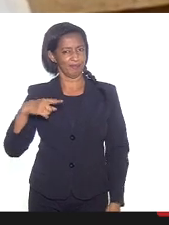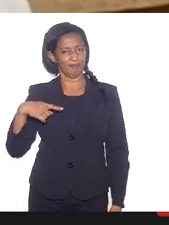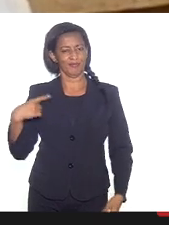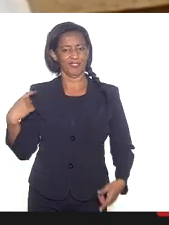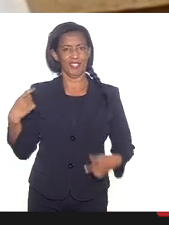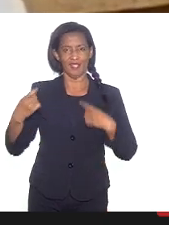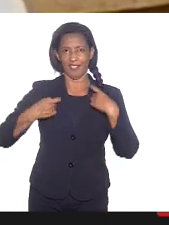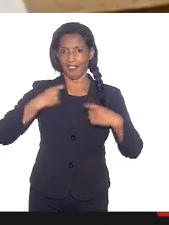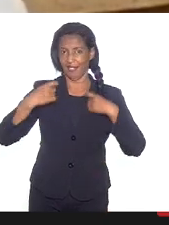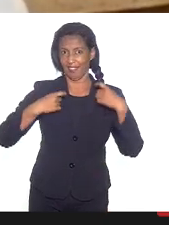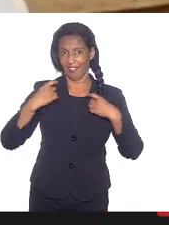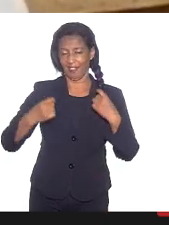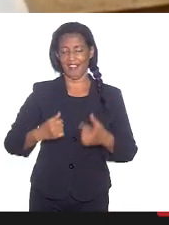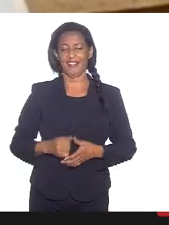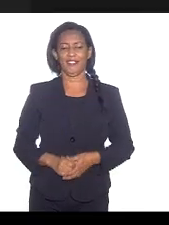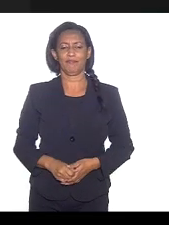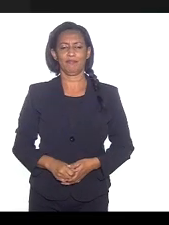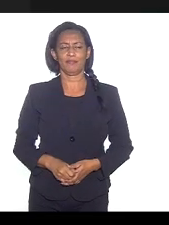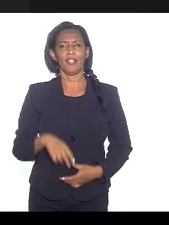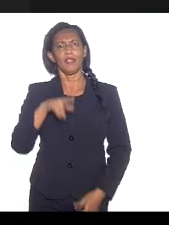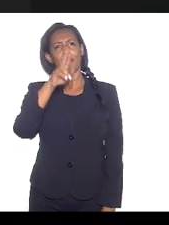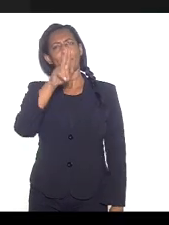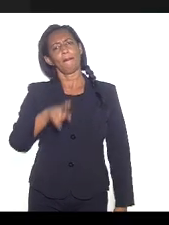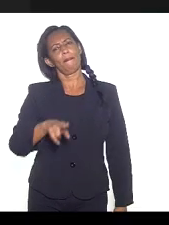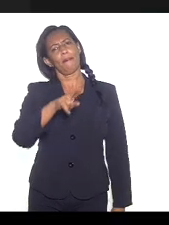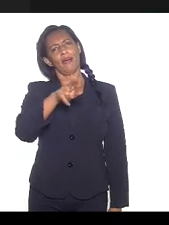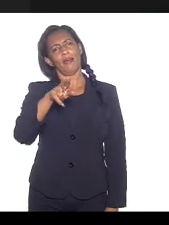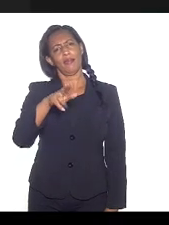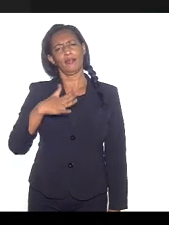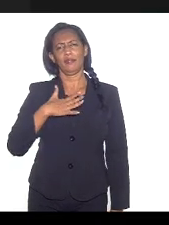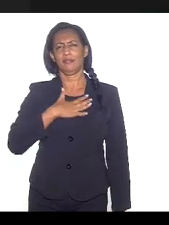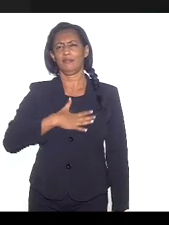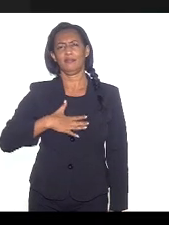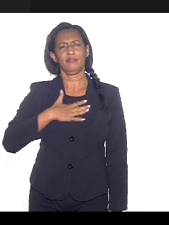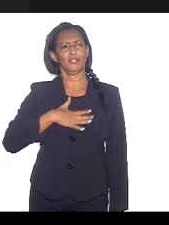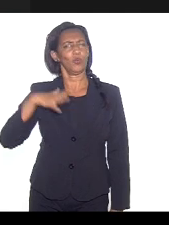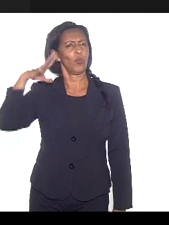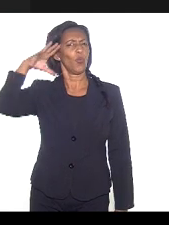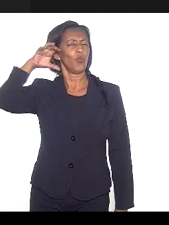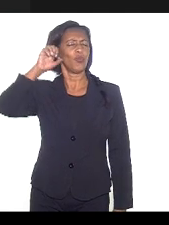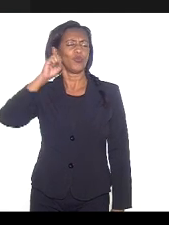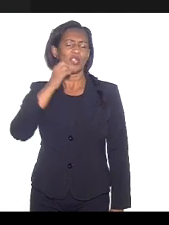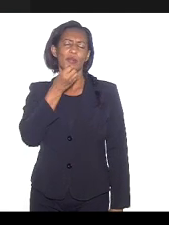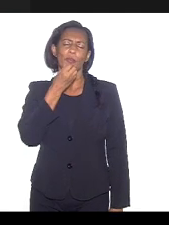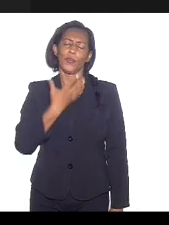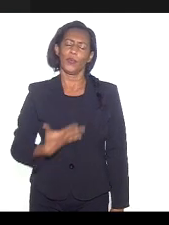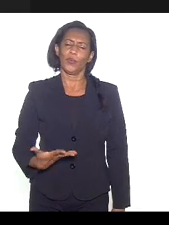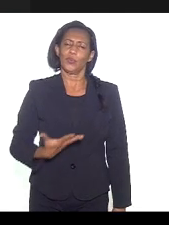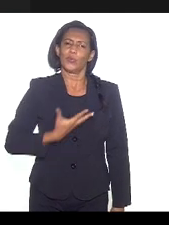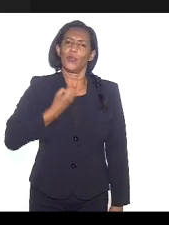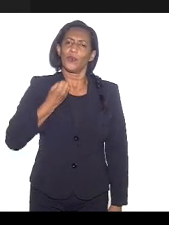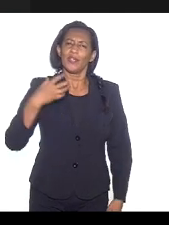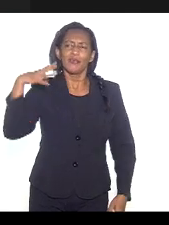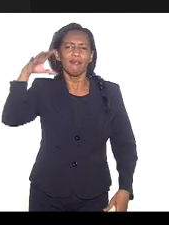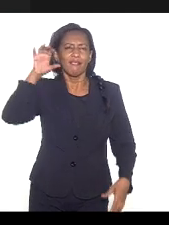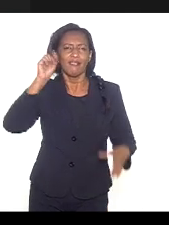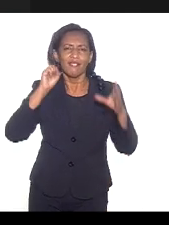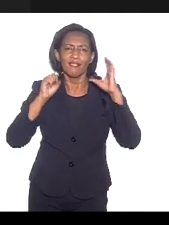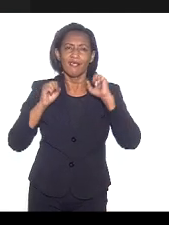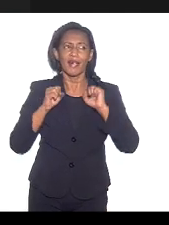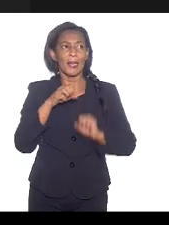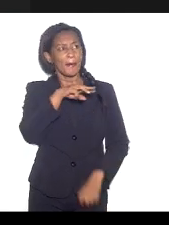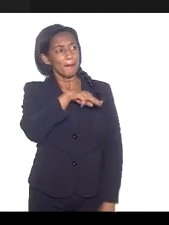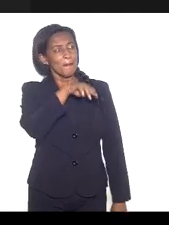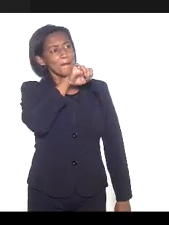Padre Vitor, que prazer ouvir o senhor, Que boa surpresa ouvir o senhor. Mãe